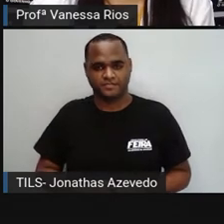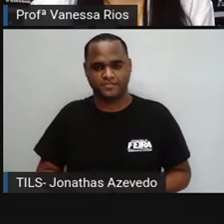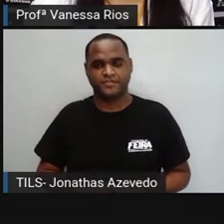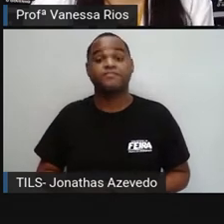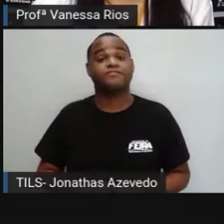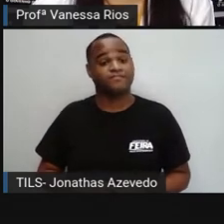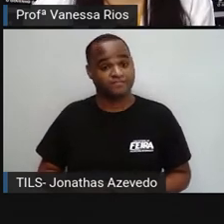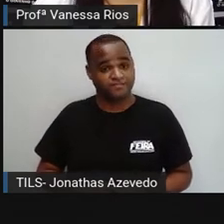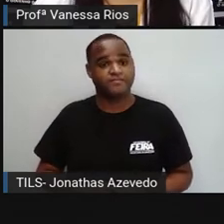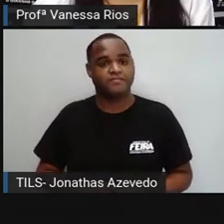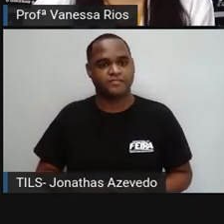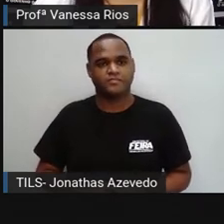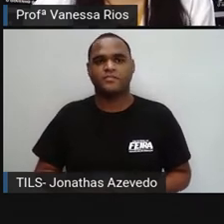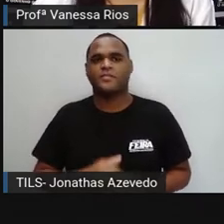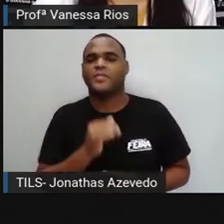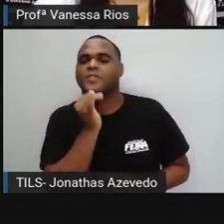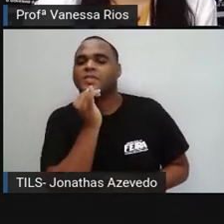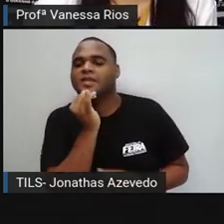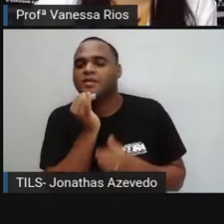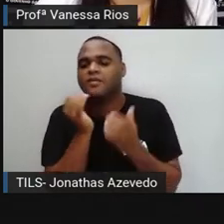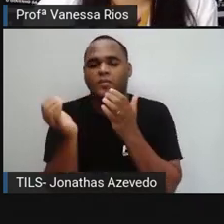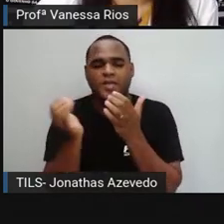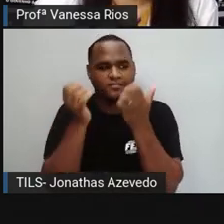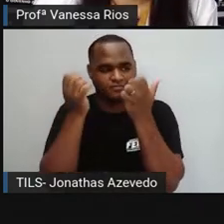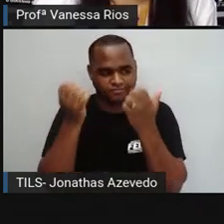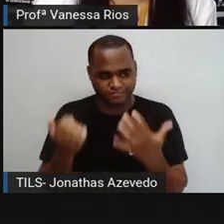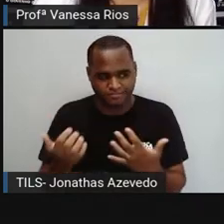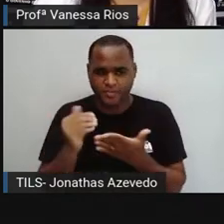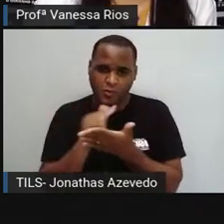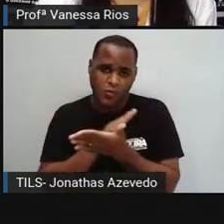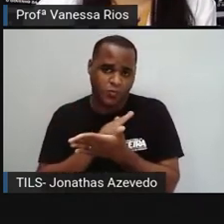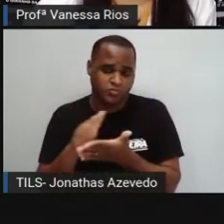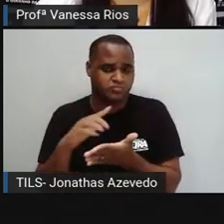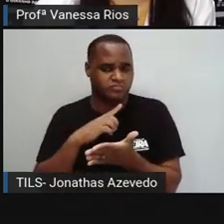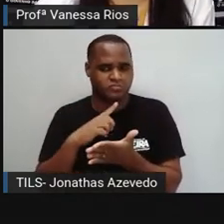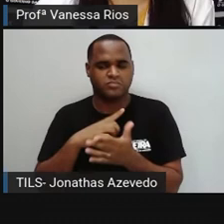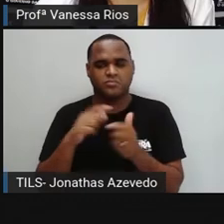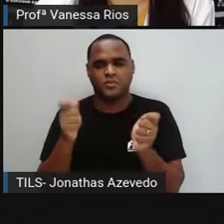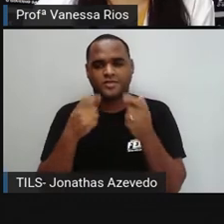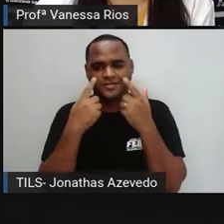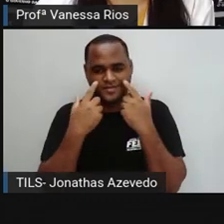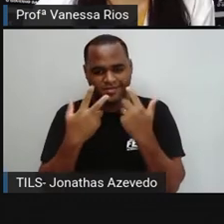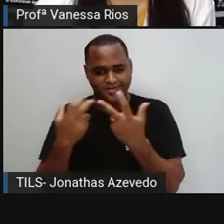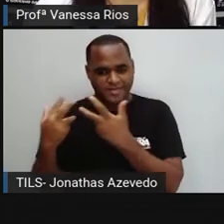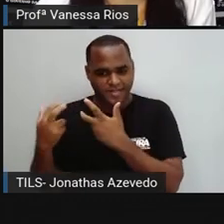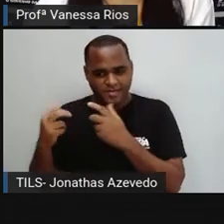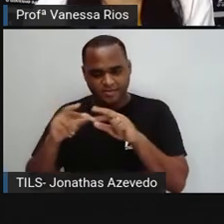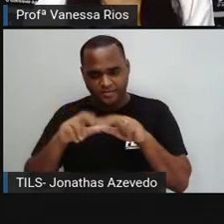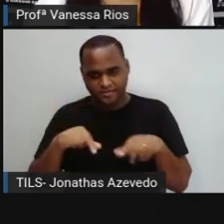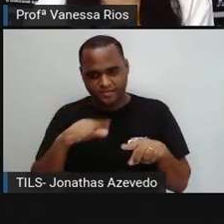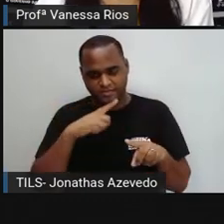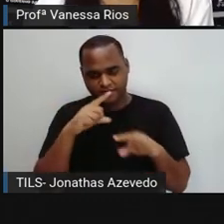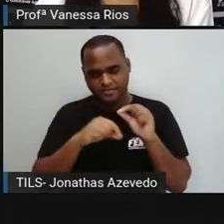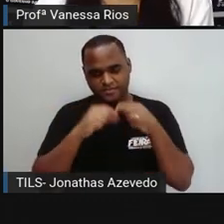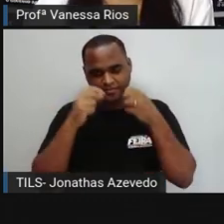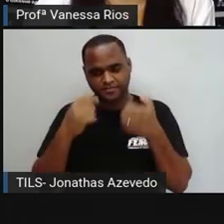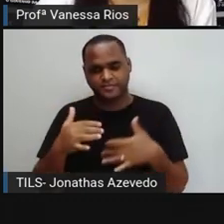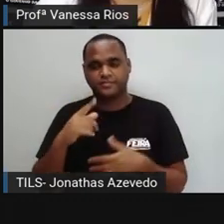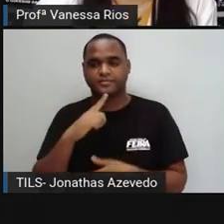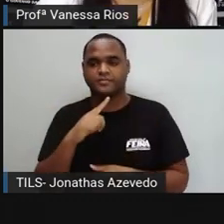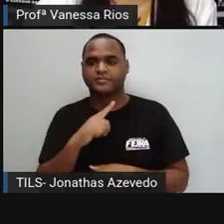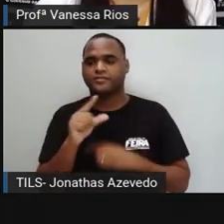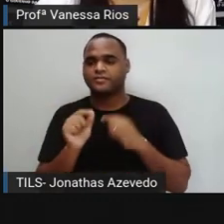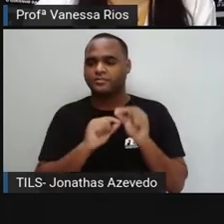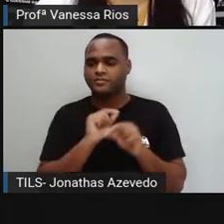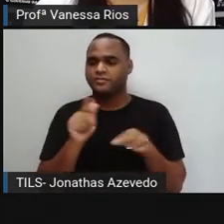E aí a Pró traz aqui alguns exemplos de gírias, né? Para observarmos nas expressões, né? E